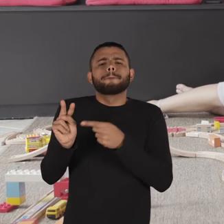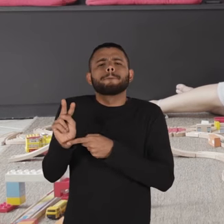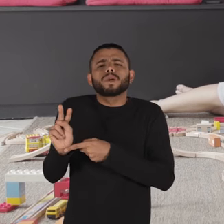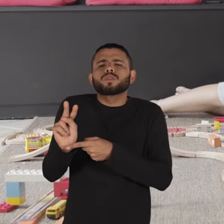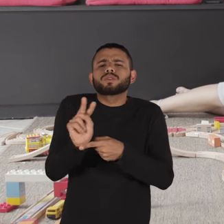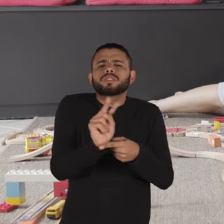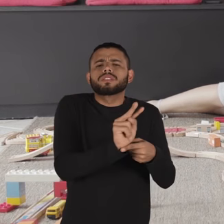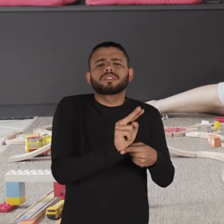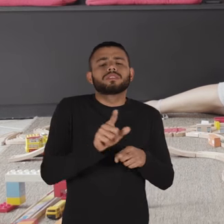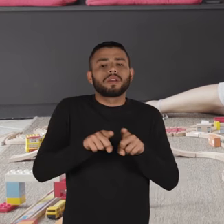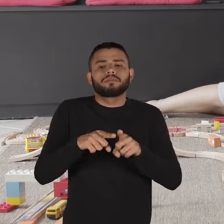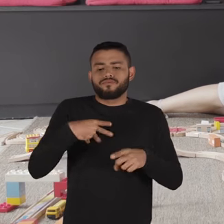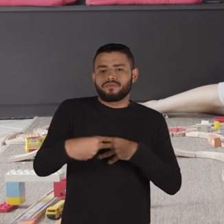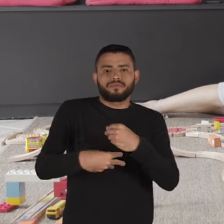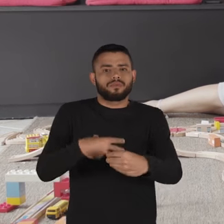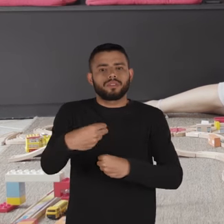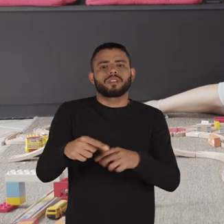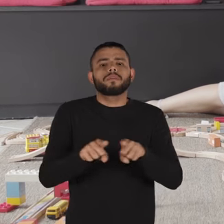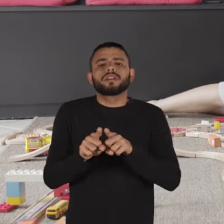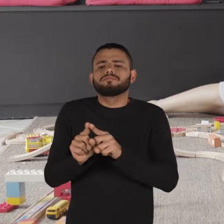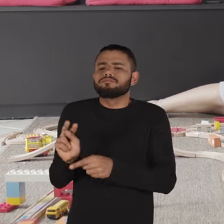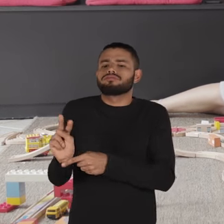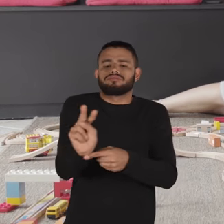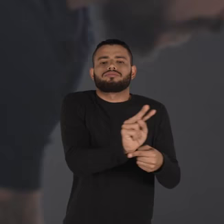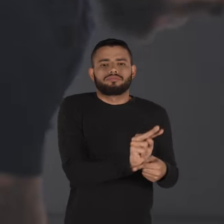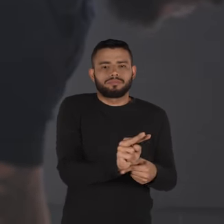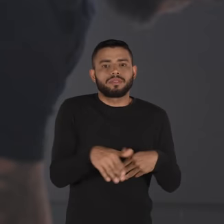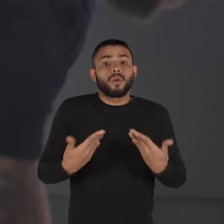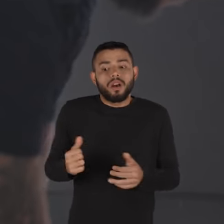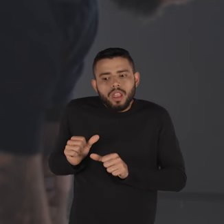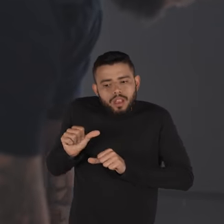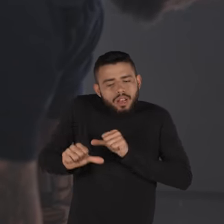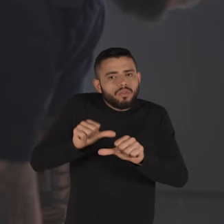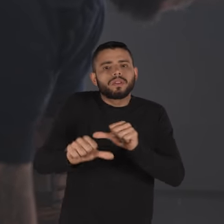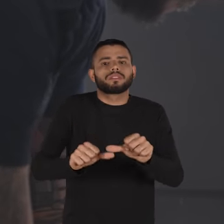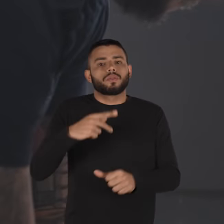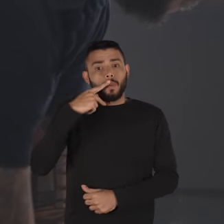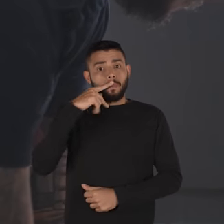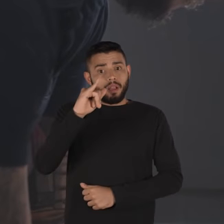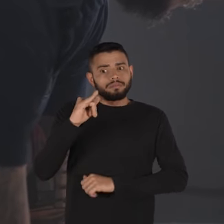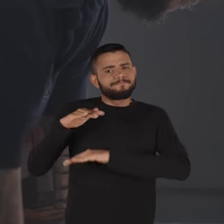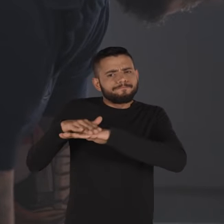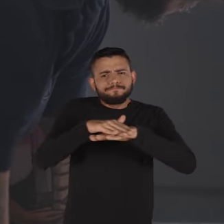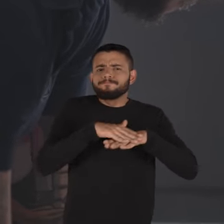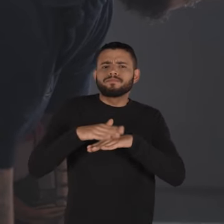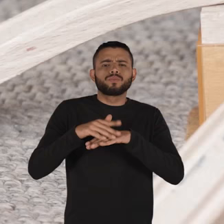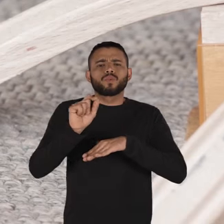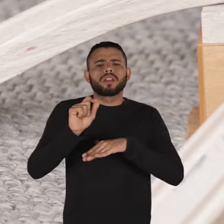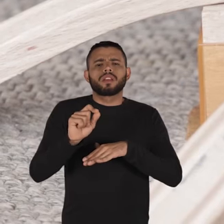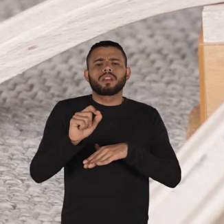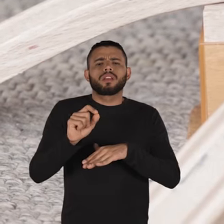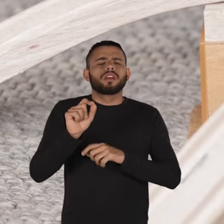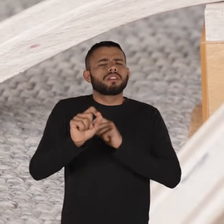proteção, da procriação e da provisão. Então, a transformação em uma paternidade ativa é